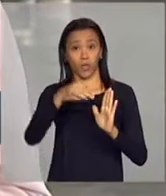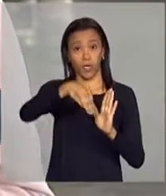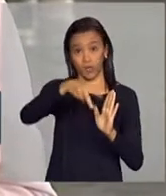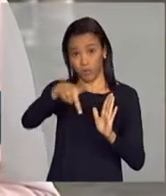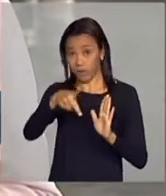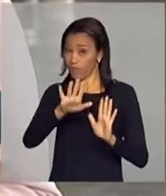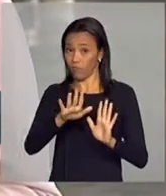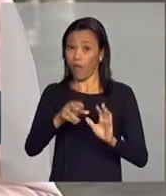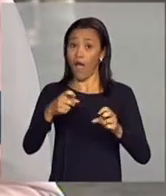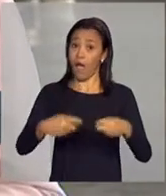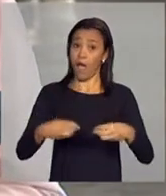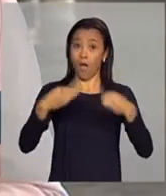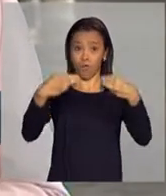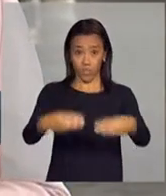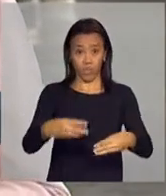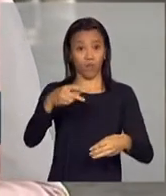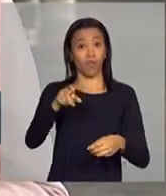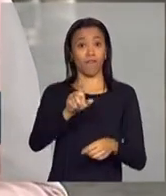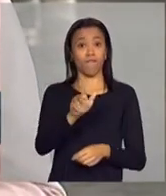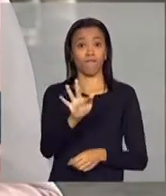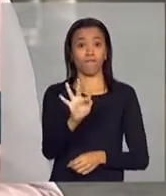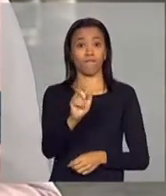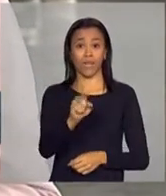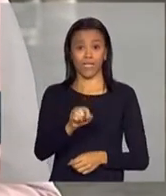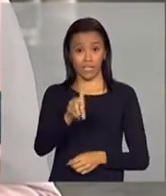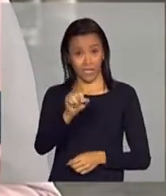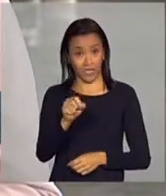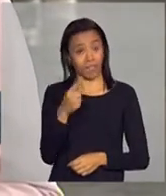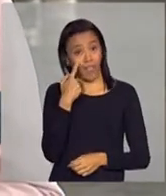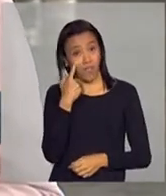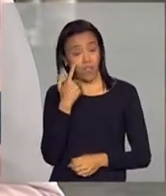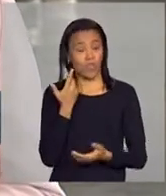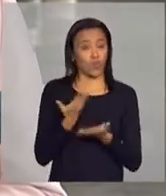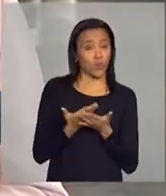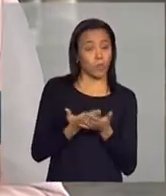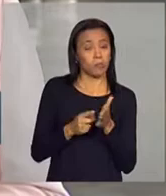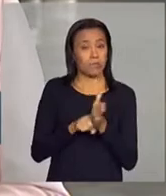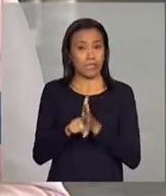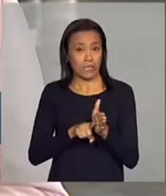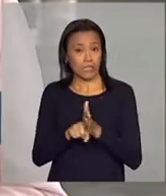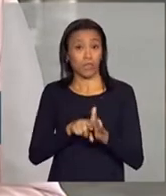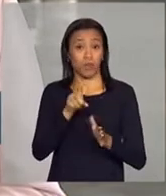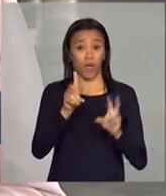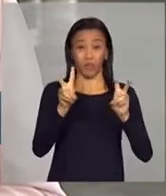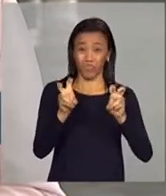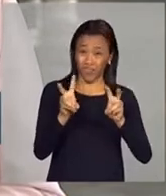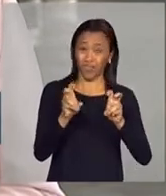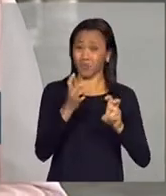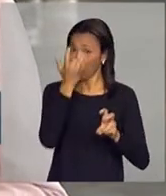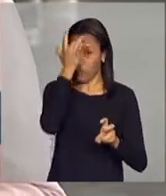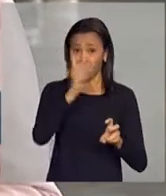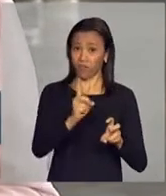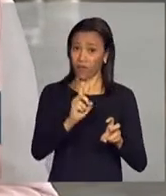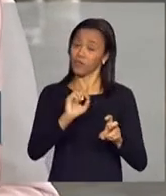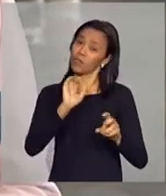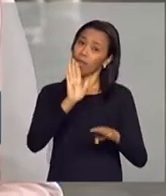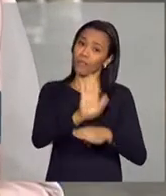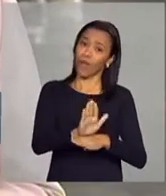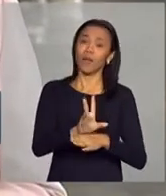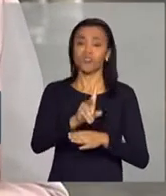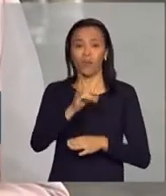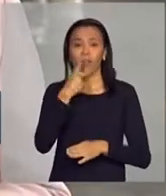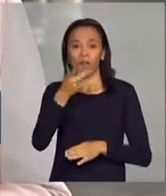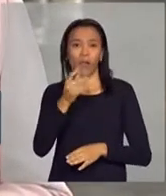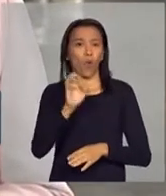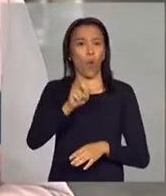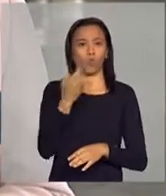estudando. A Fazenda está estudando, é uma matéria mais complexa e que a Fazenda deve se manifestar mais à tarde ou na sexta